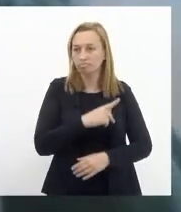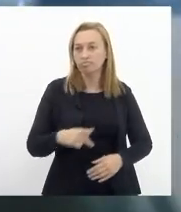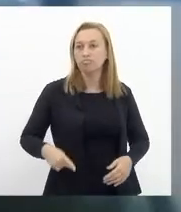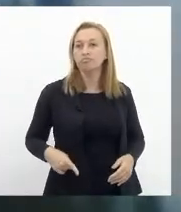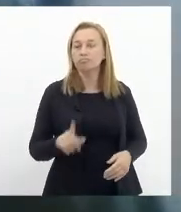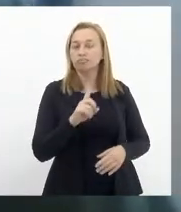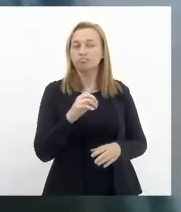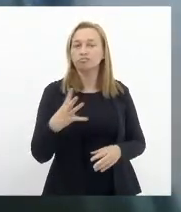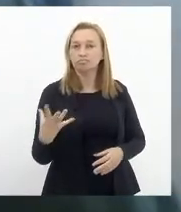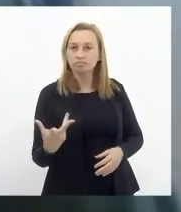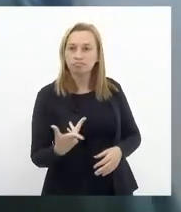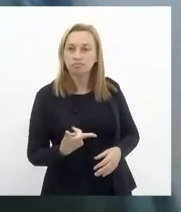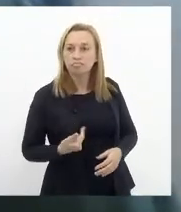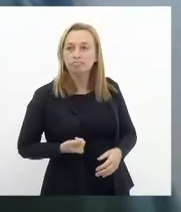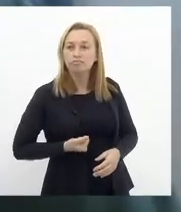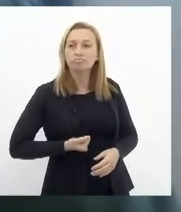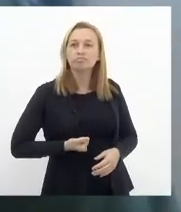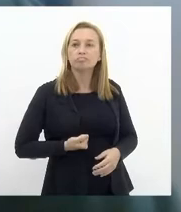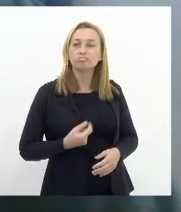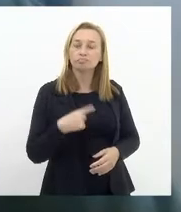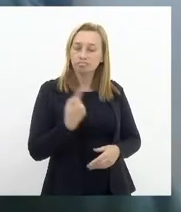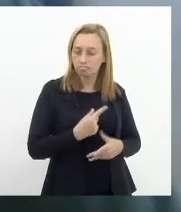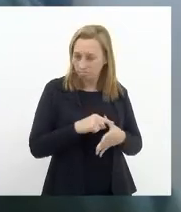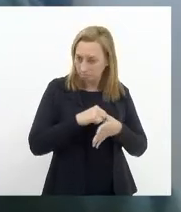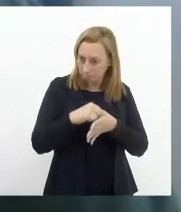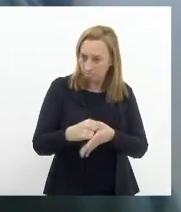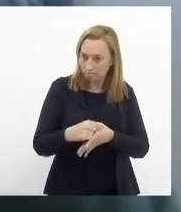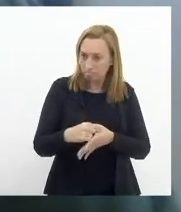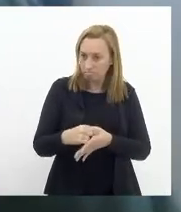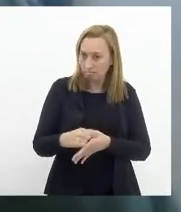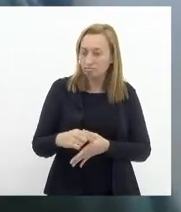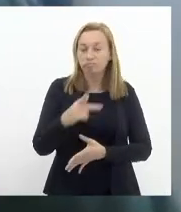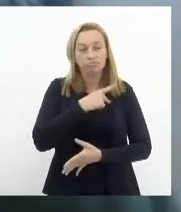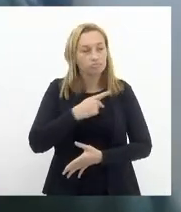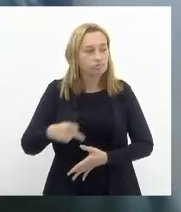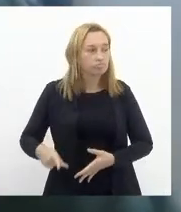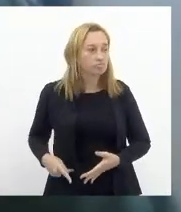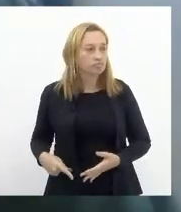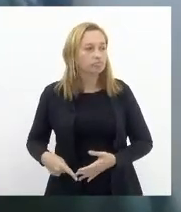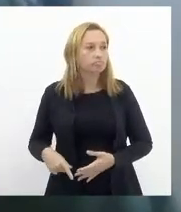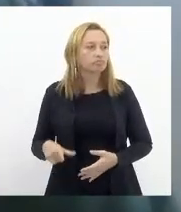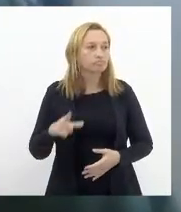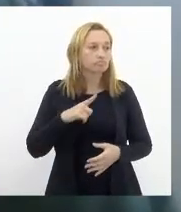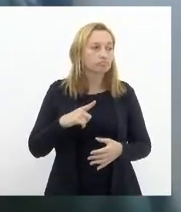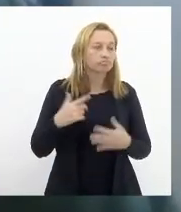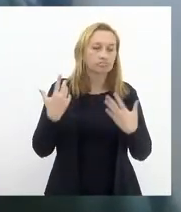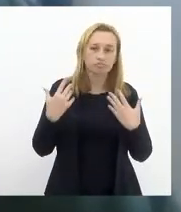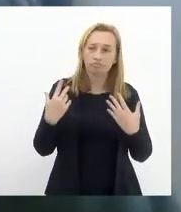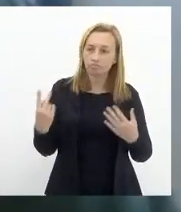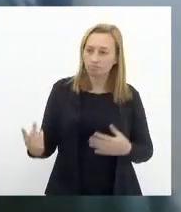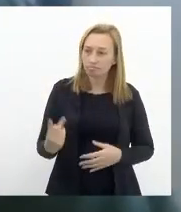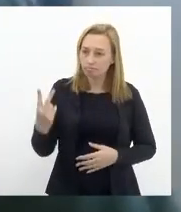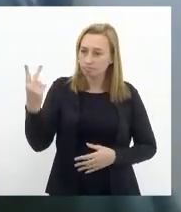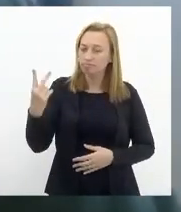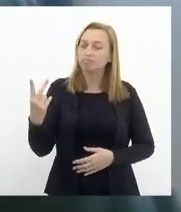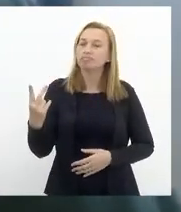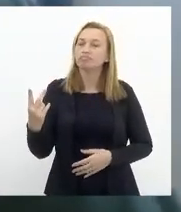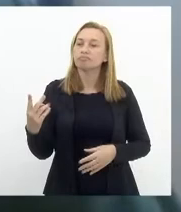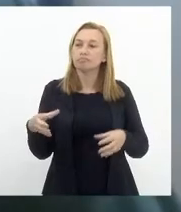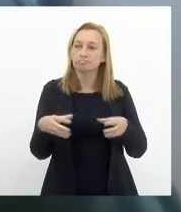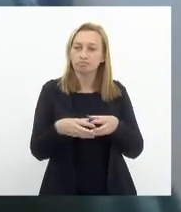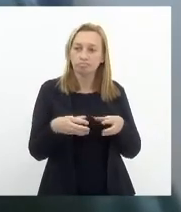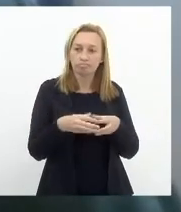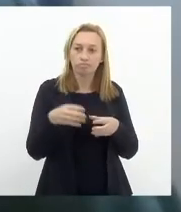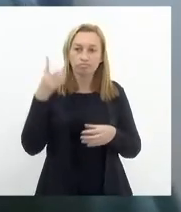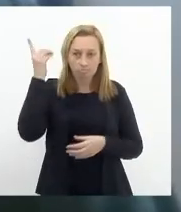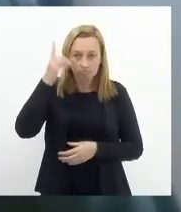só na qualidade de nosso líder e presidente que tem honrado o parlamento tem lutado